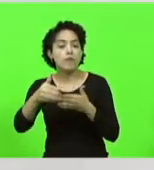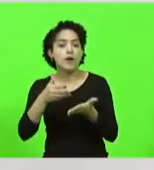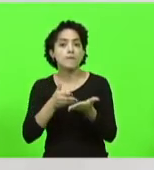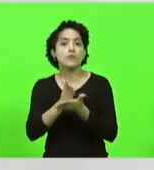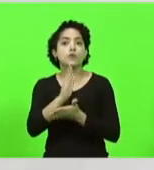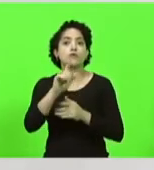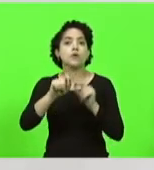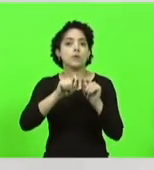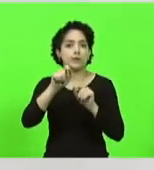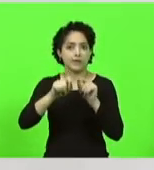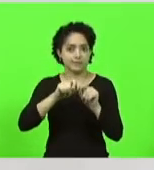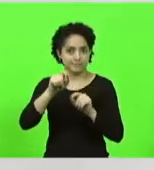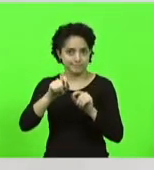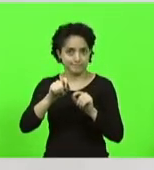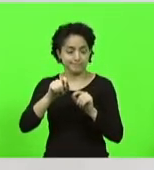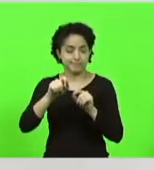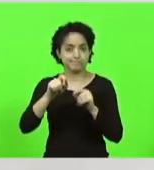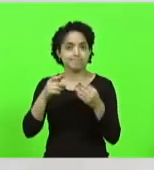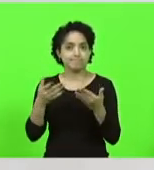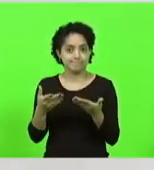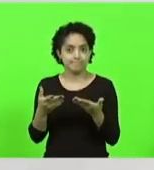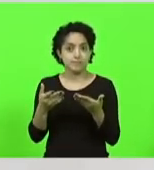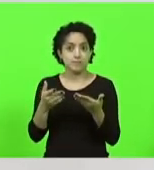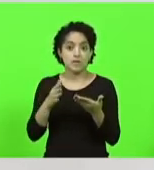porque isso pode sim